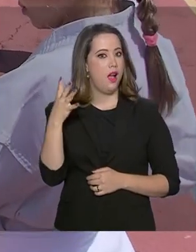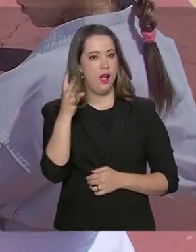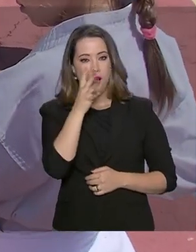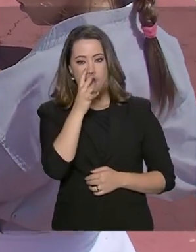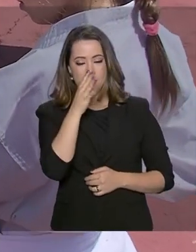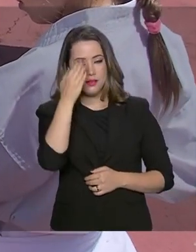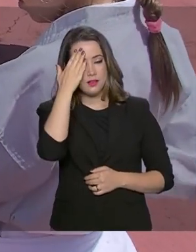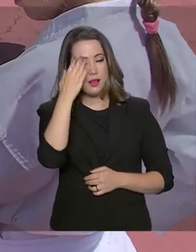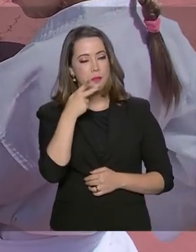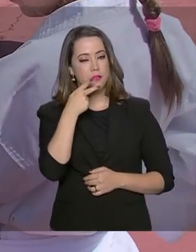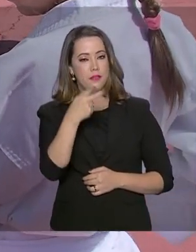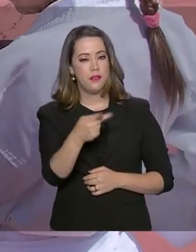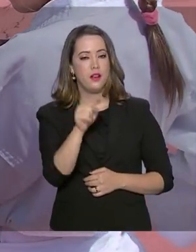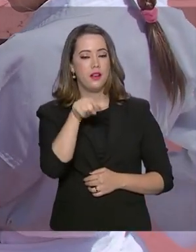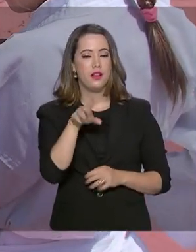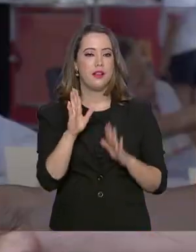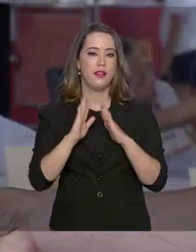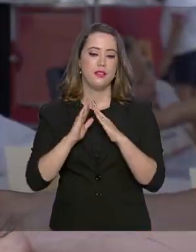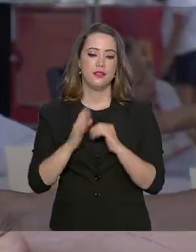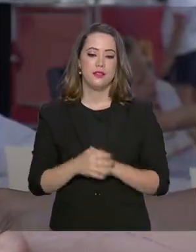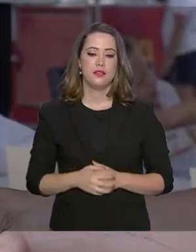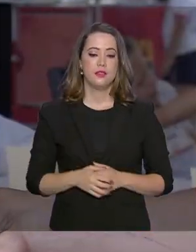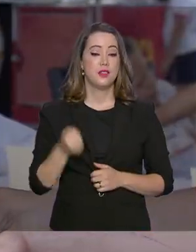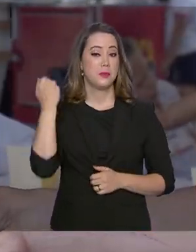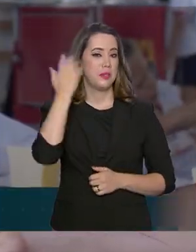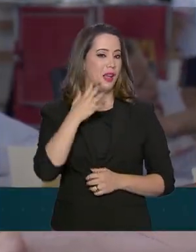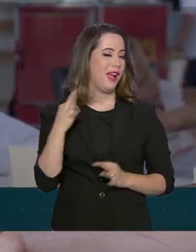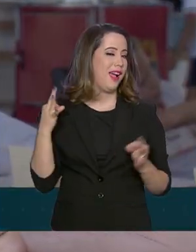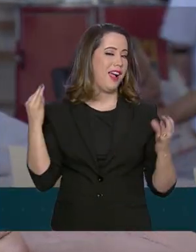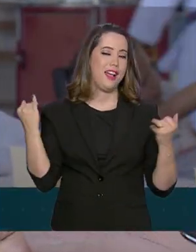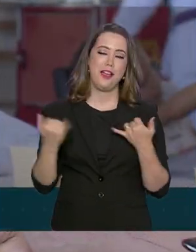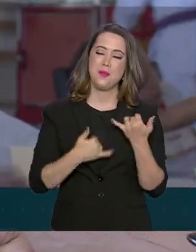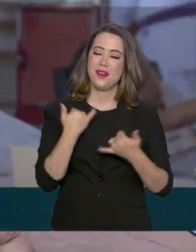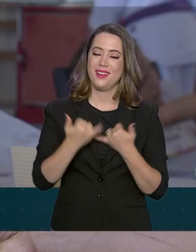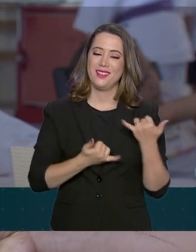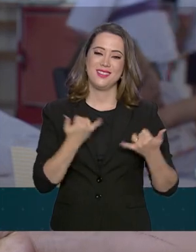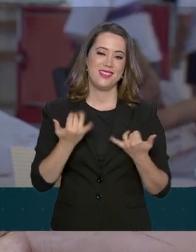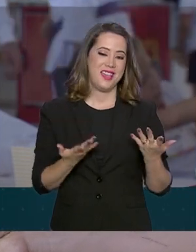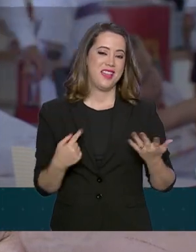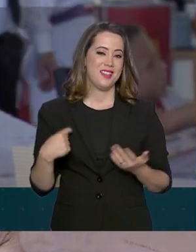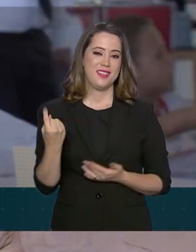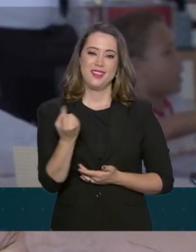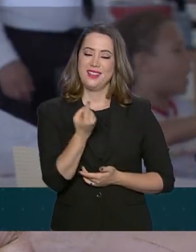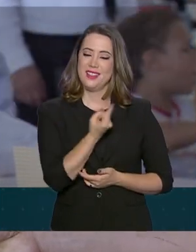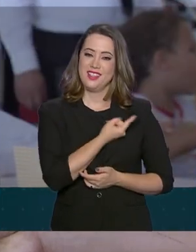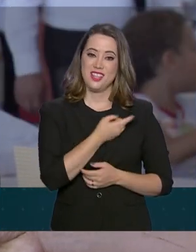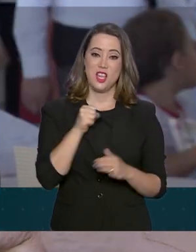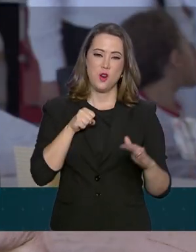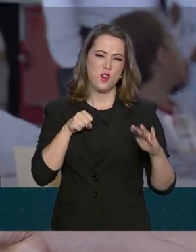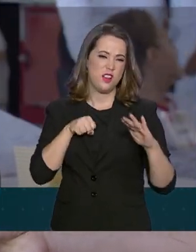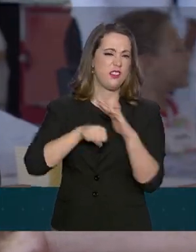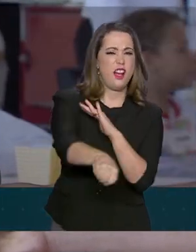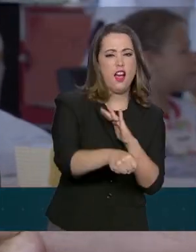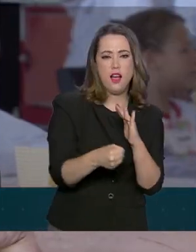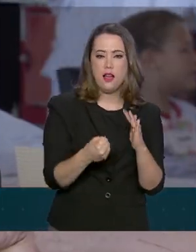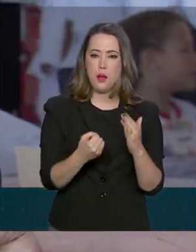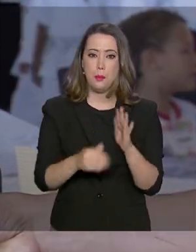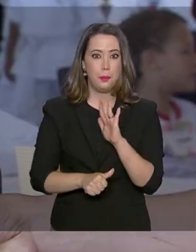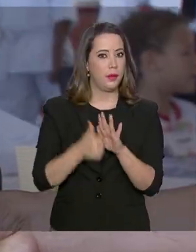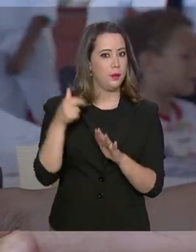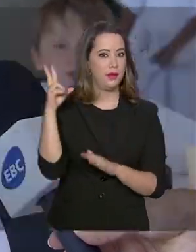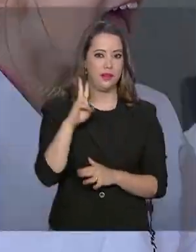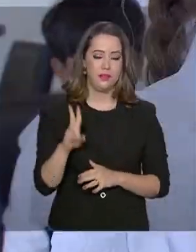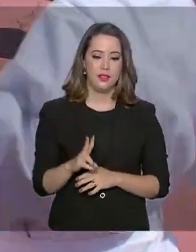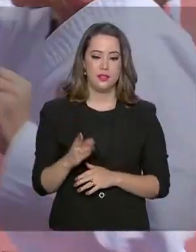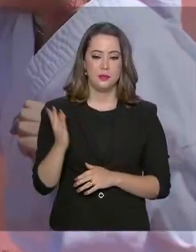sabe o que vai dizer quando chegar em casa. Eu vou contar que foi muito divertido, que eu quebrei a madeira, a primeira vez que eu